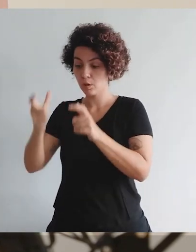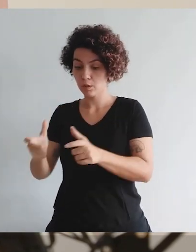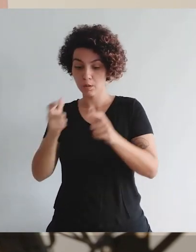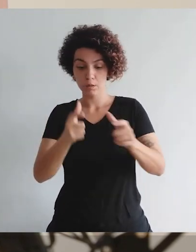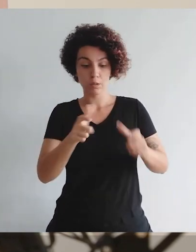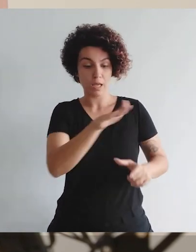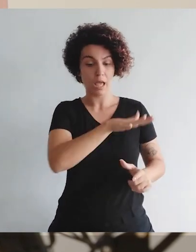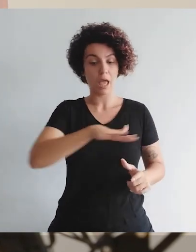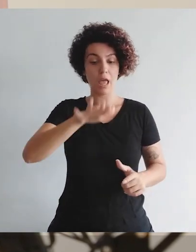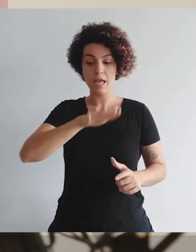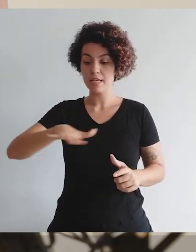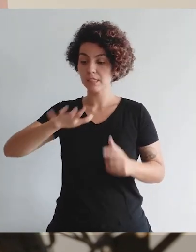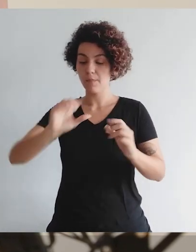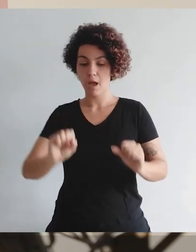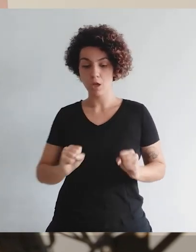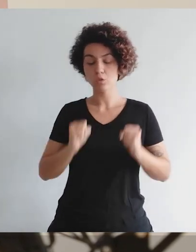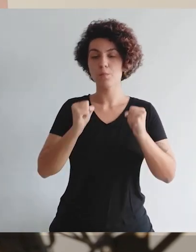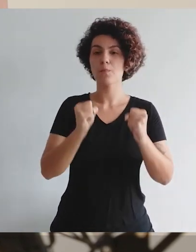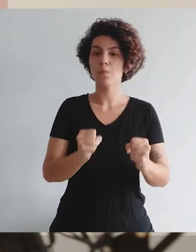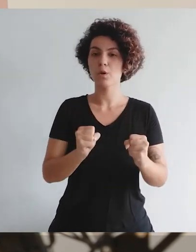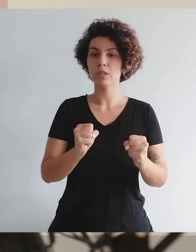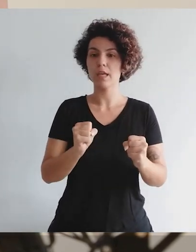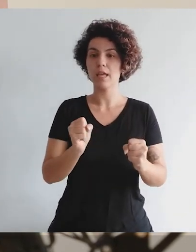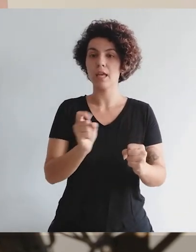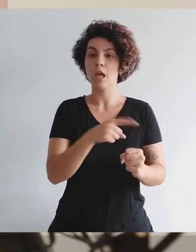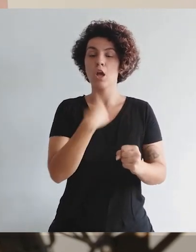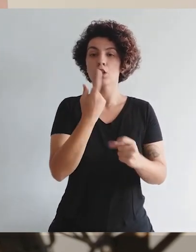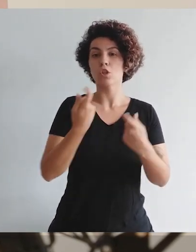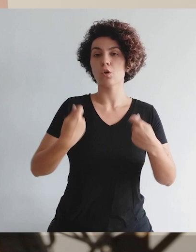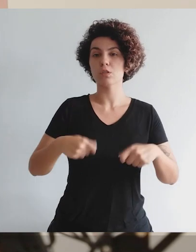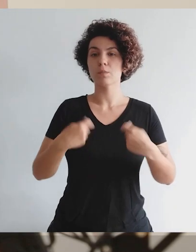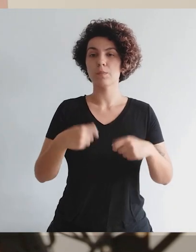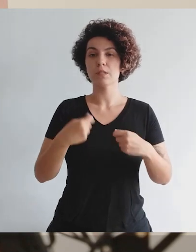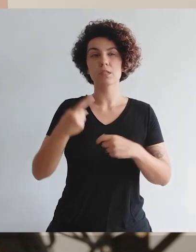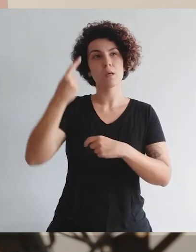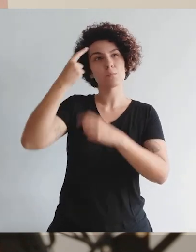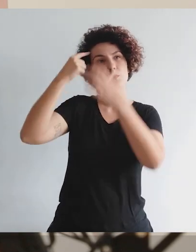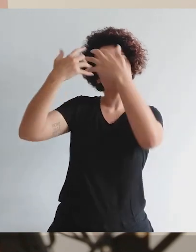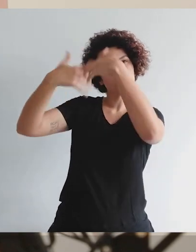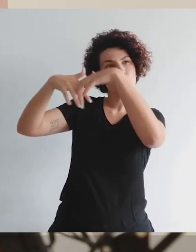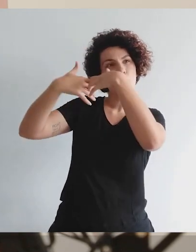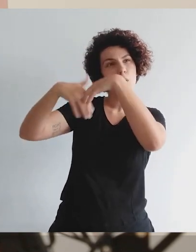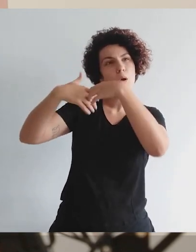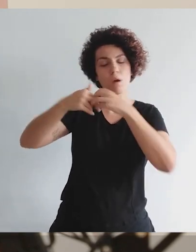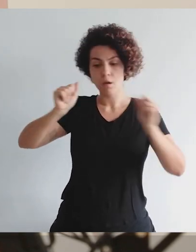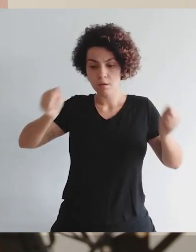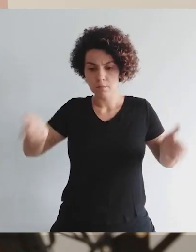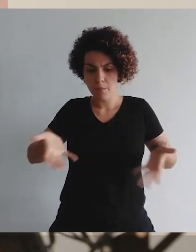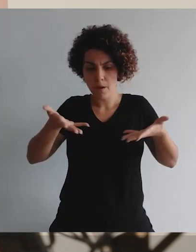de poder e que a gente possa, a partir dessa reflexão,